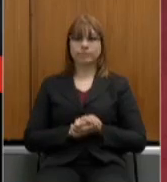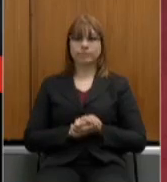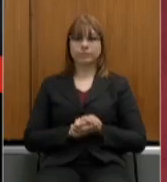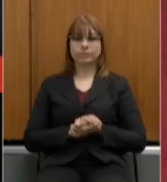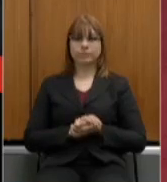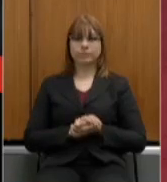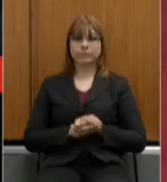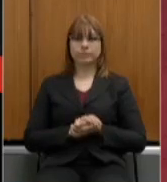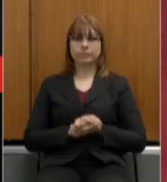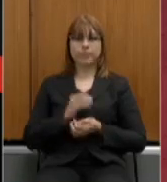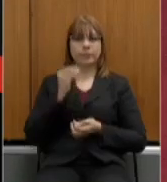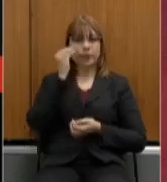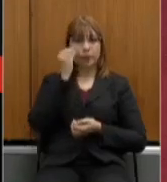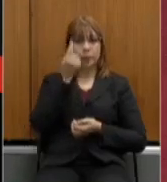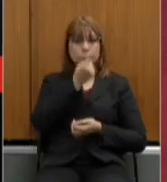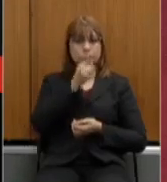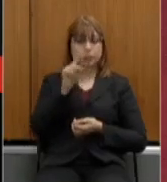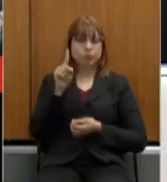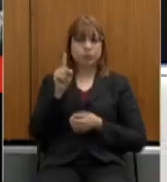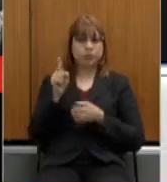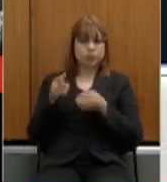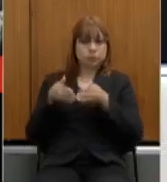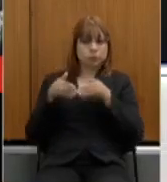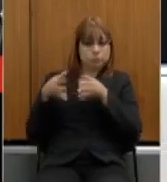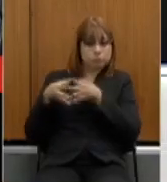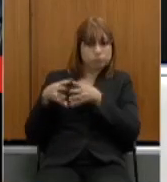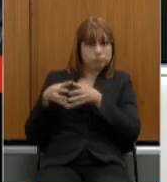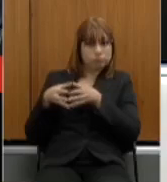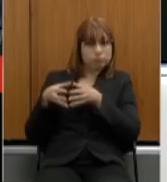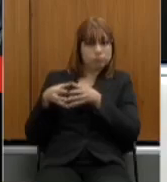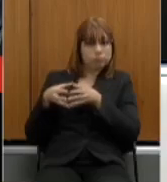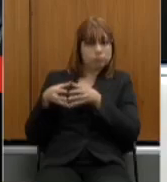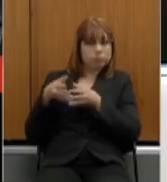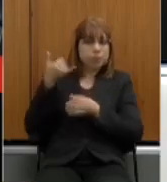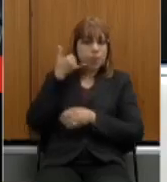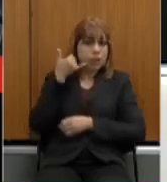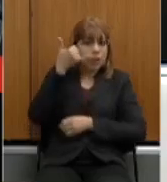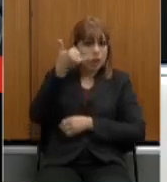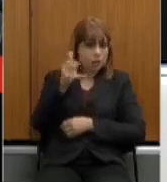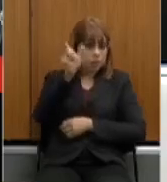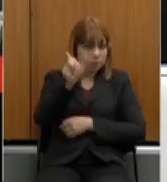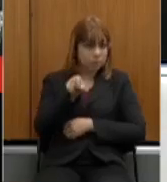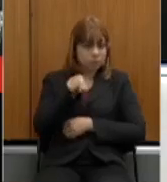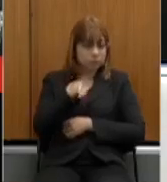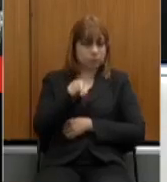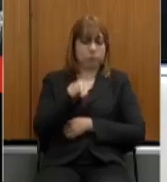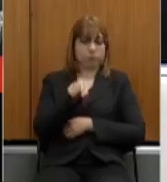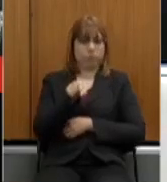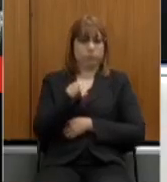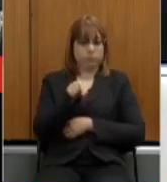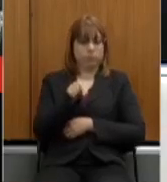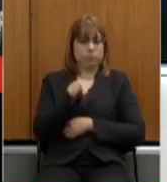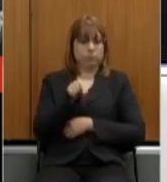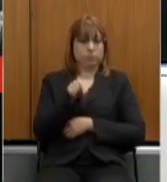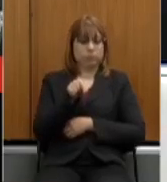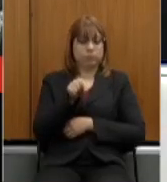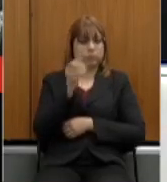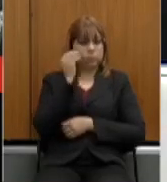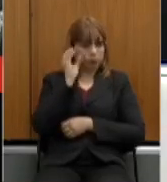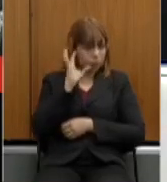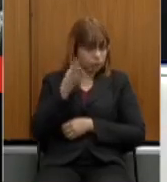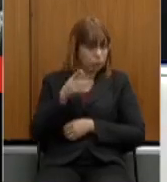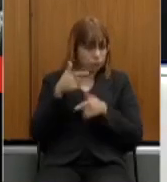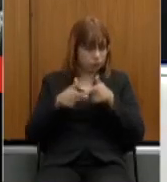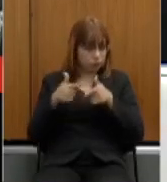vamos tentar vamos mais uma vez o pessoal da equipe aqui da casa vale fazer um contato telefônico doutor Eduardo para que possa solucionar